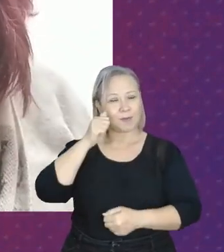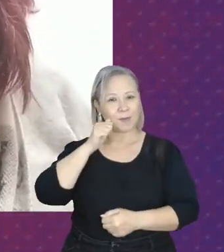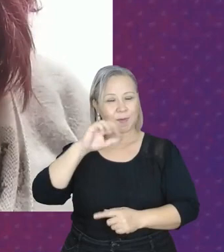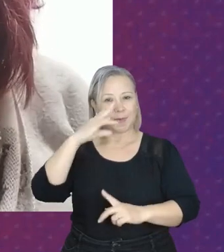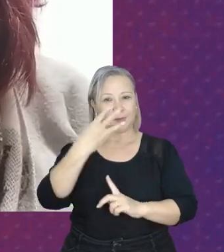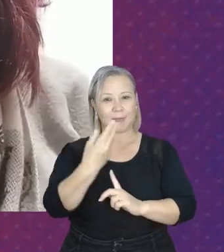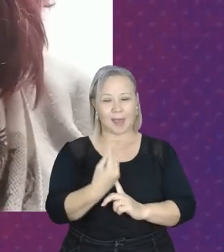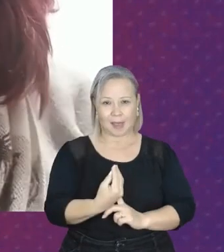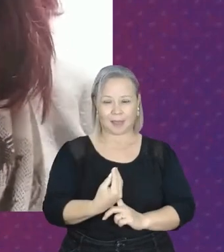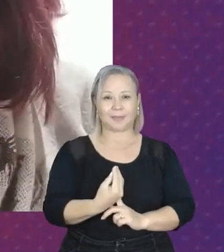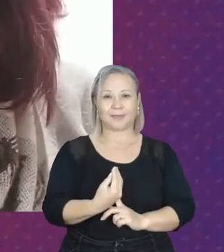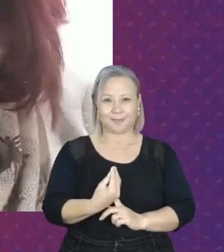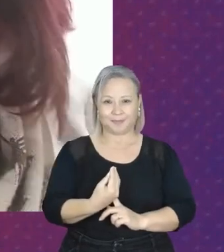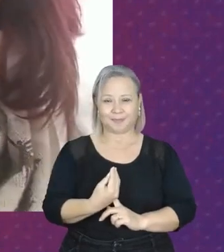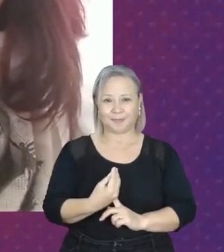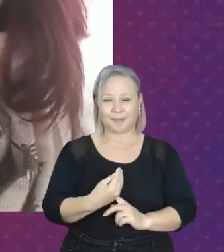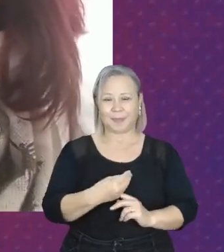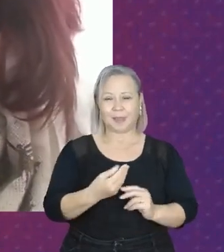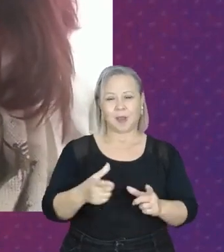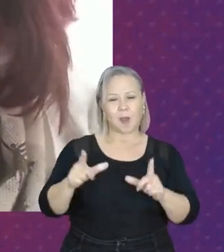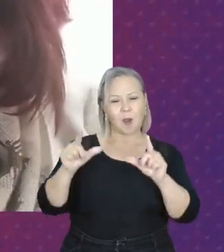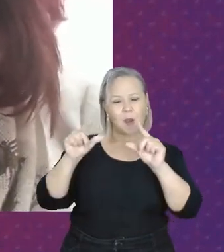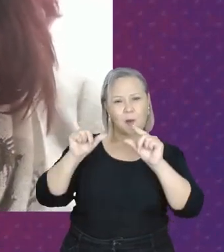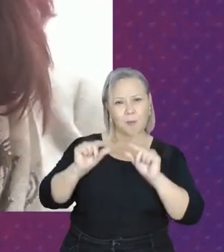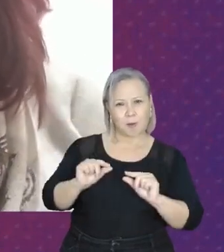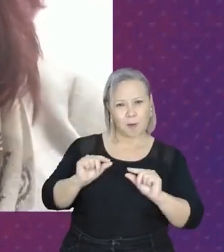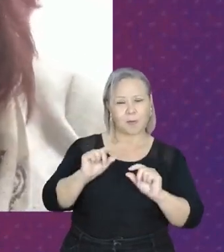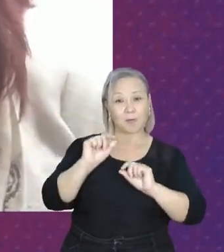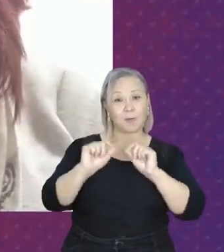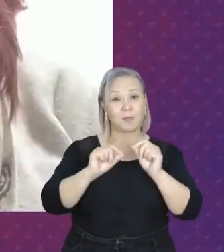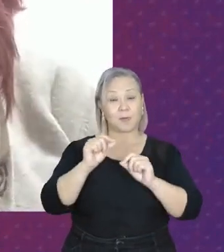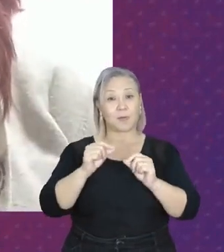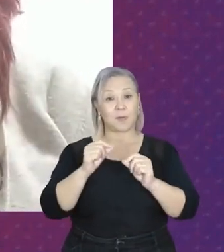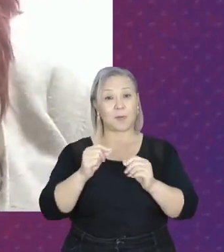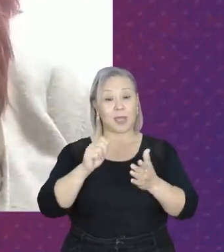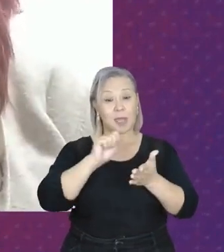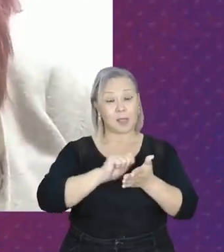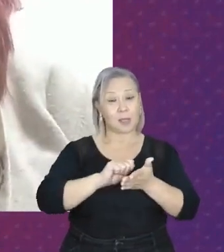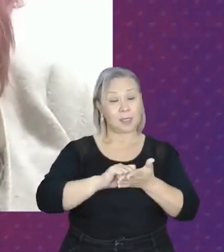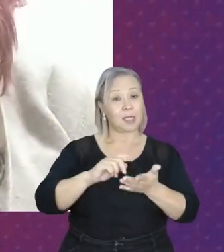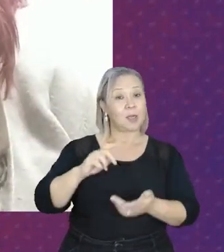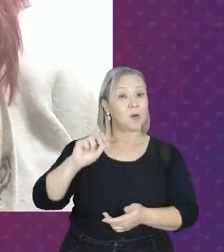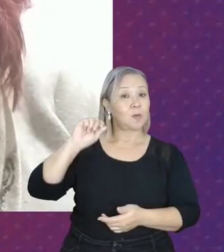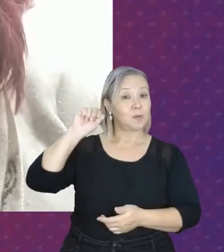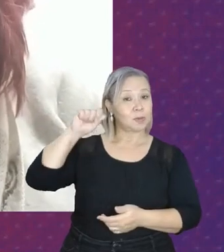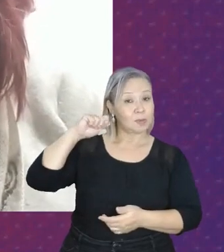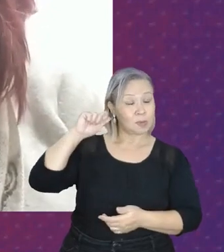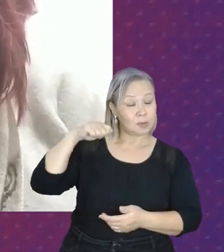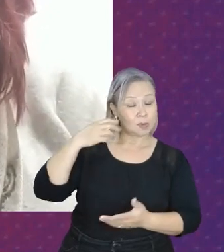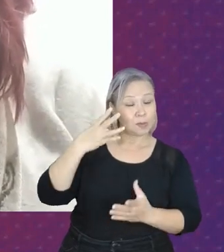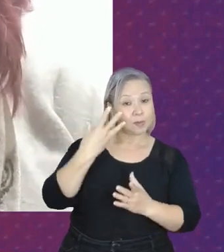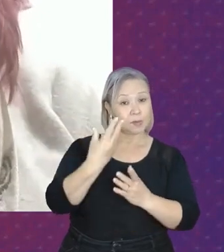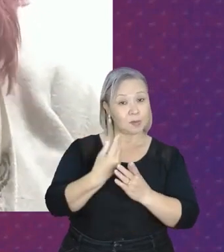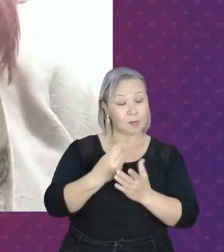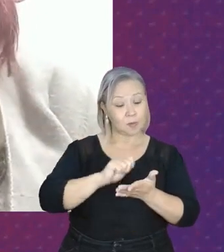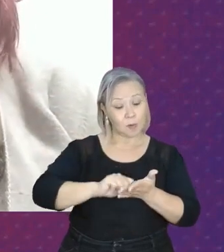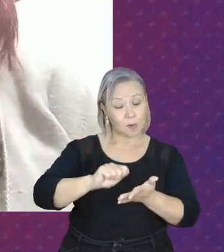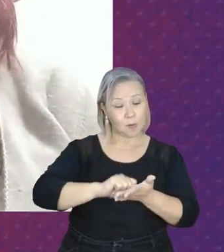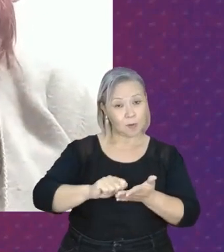são bem menores do que autores masculinos da arte. Veja, hoje no Brasil,